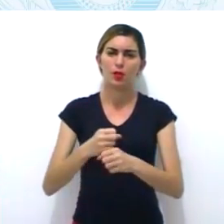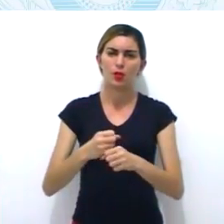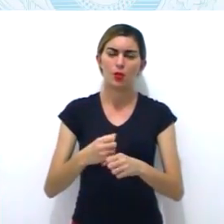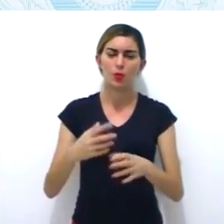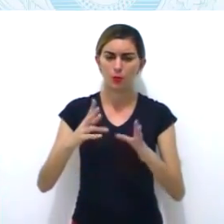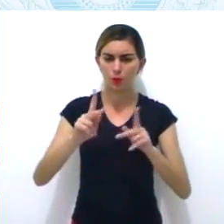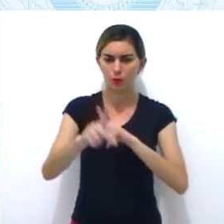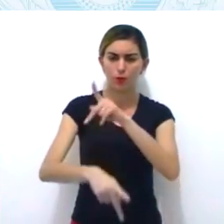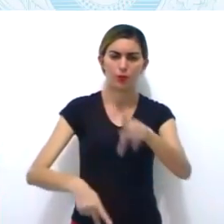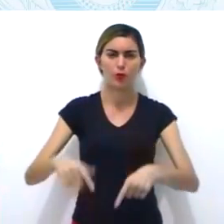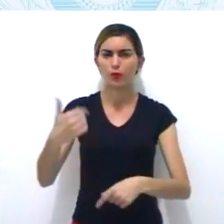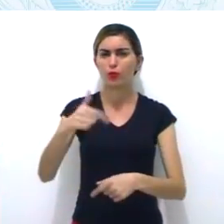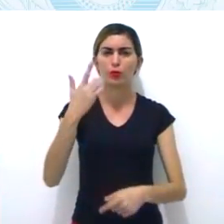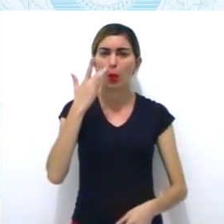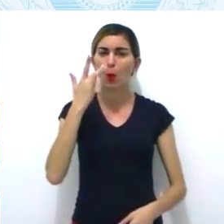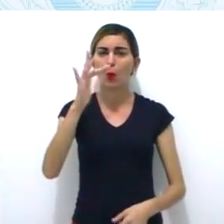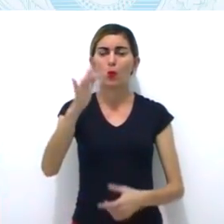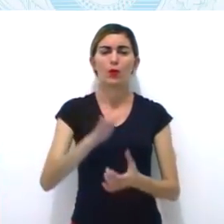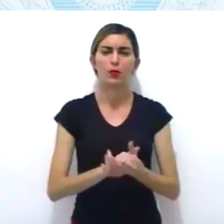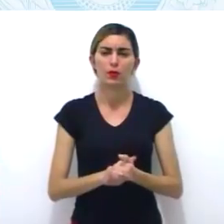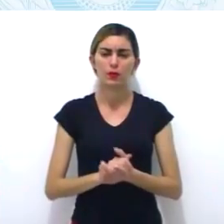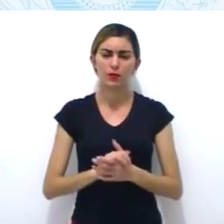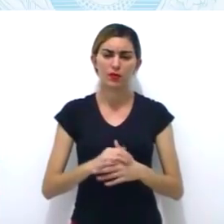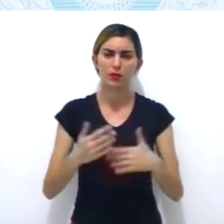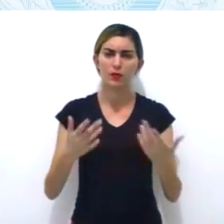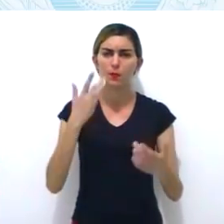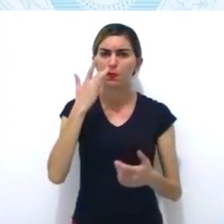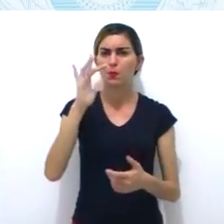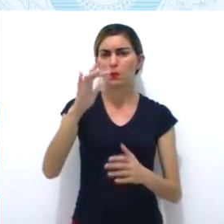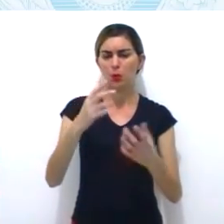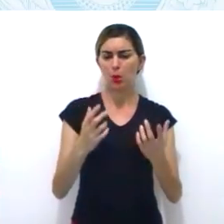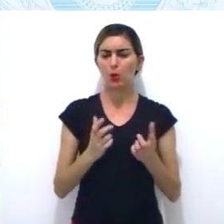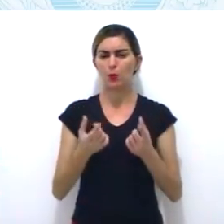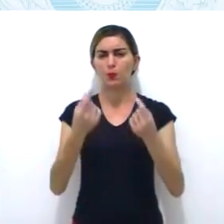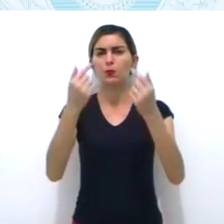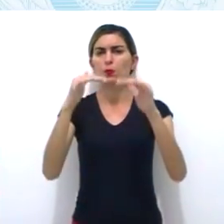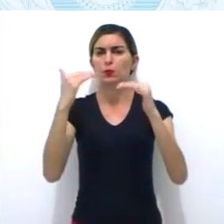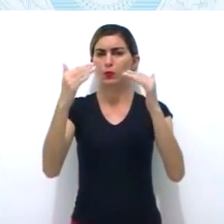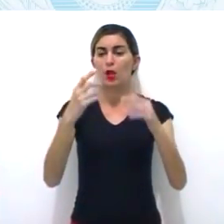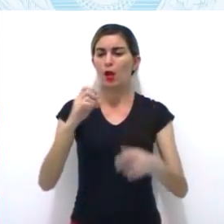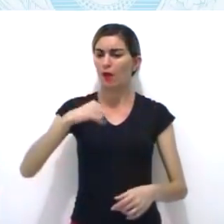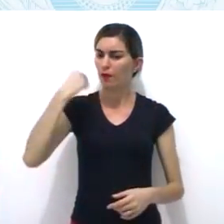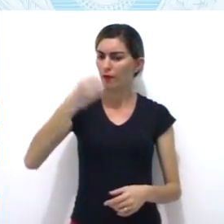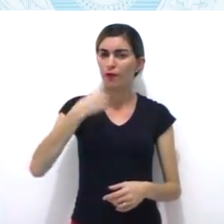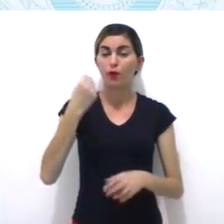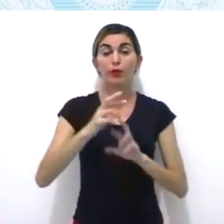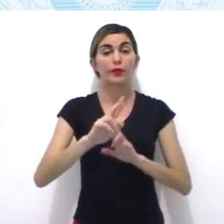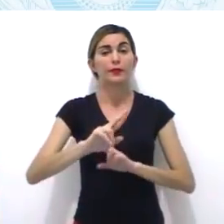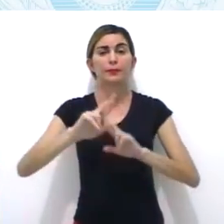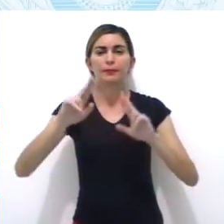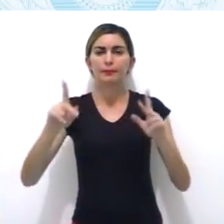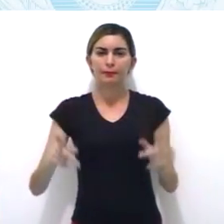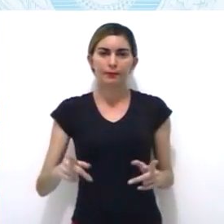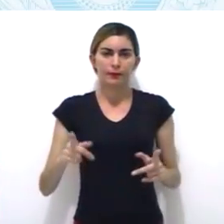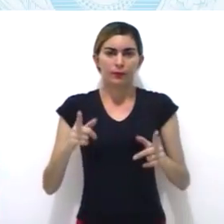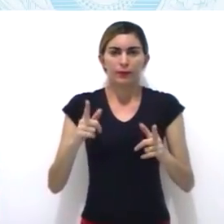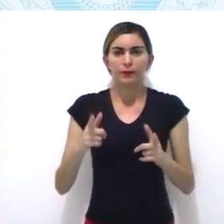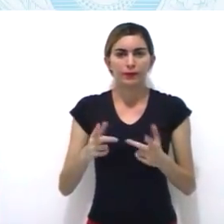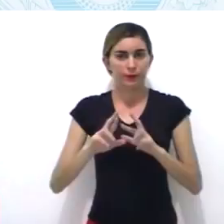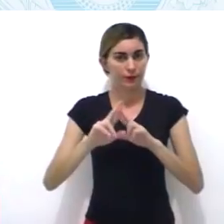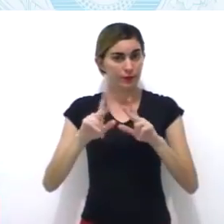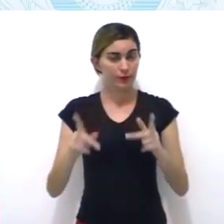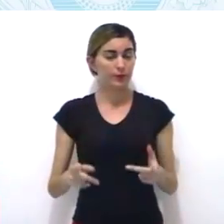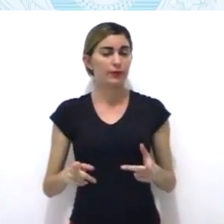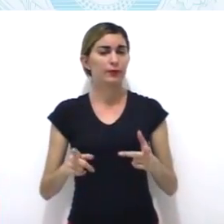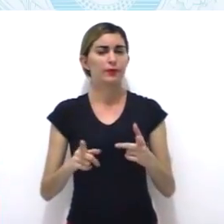da conjuração baiana, é uma revolta da elite, não é uma revolta do povo. Então, nós vamos ter